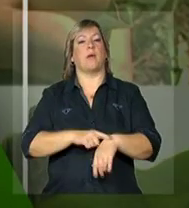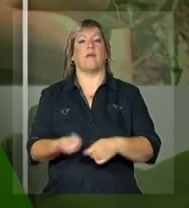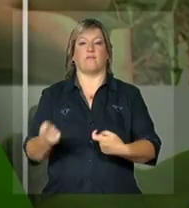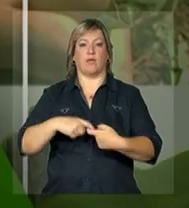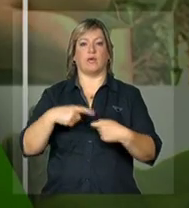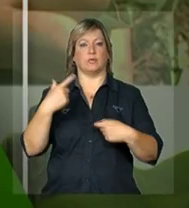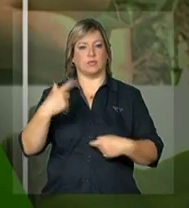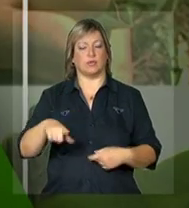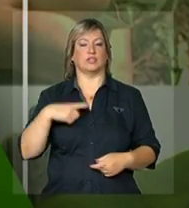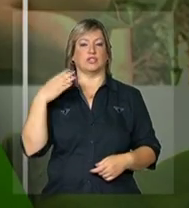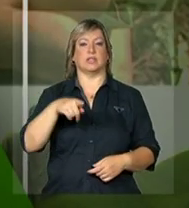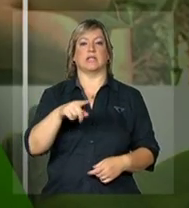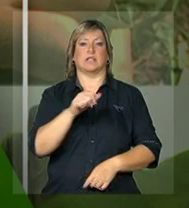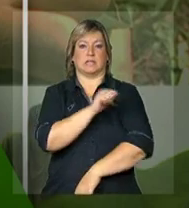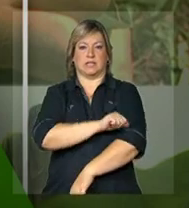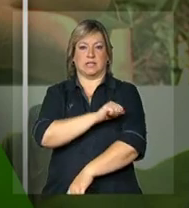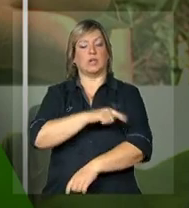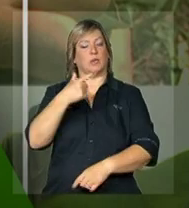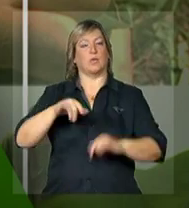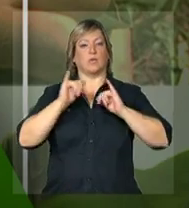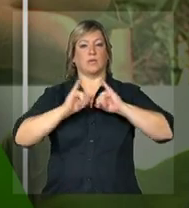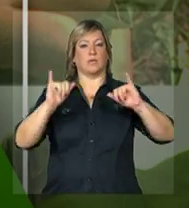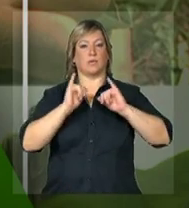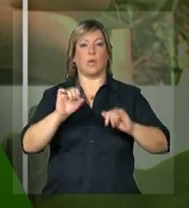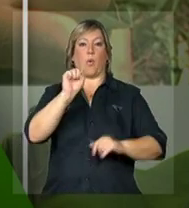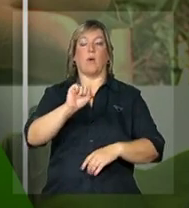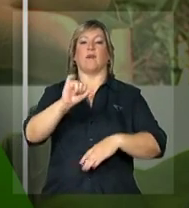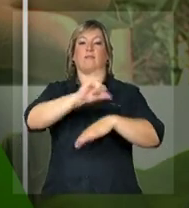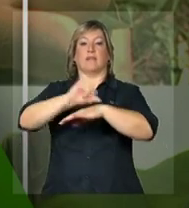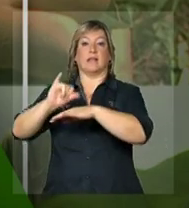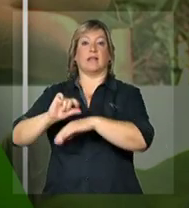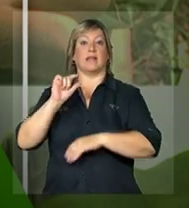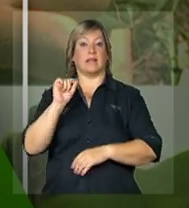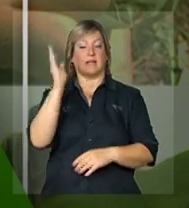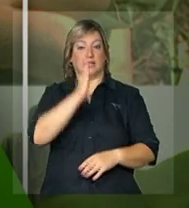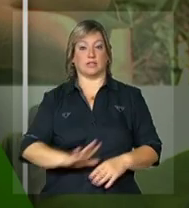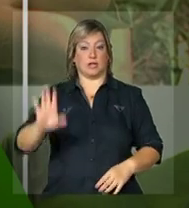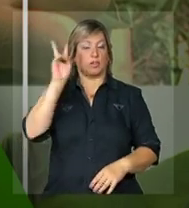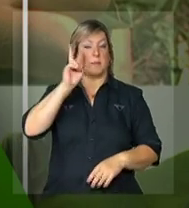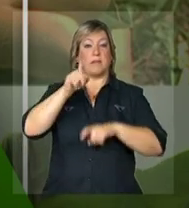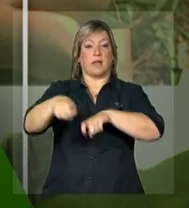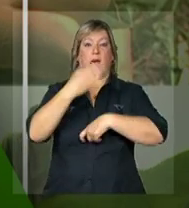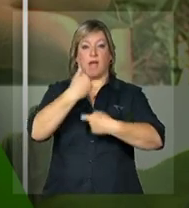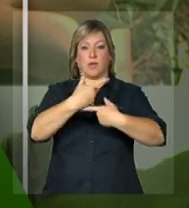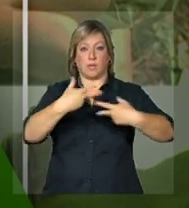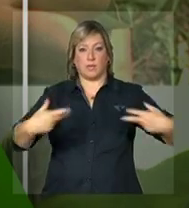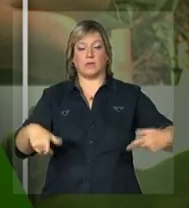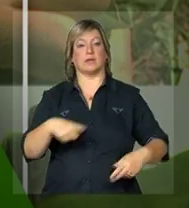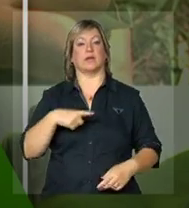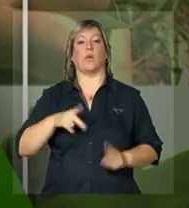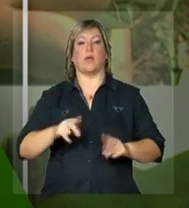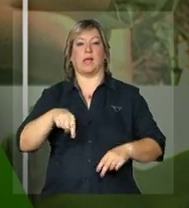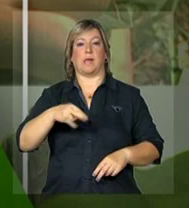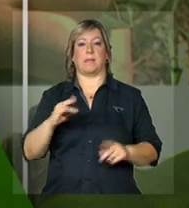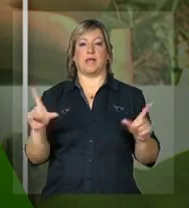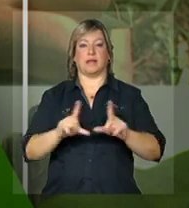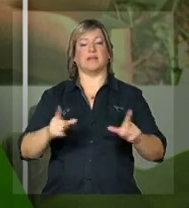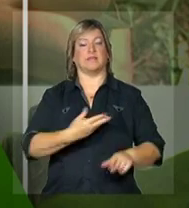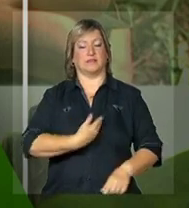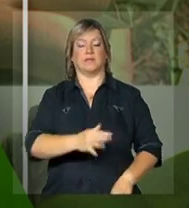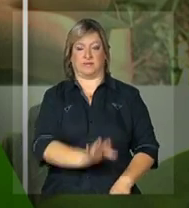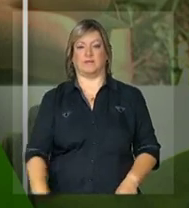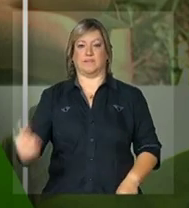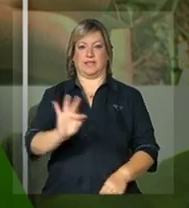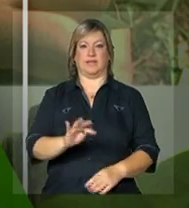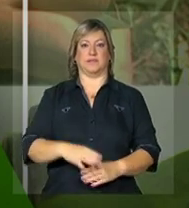gente volta direto do Rio de Janeiro com outras notícias da 8ª Feira Nacional da Agricultura Familiar e Reforma Agrária. Continue aqui na NBR,